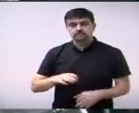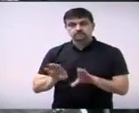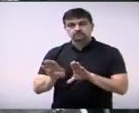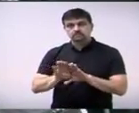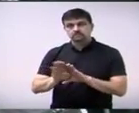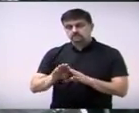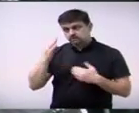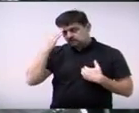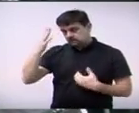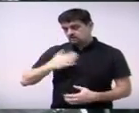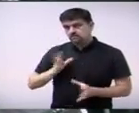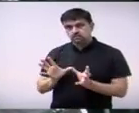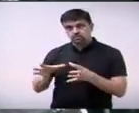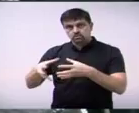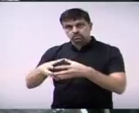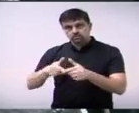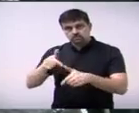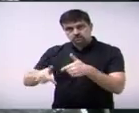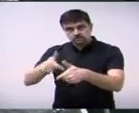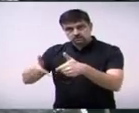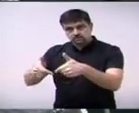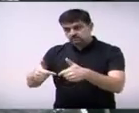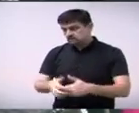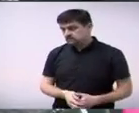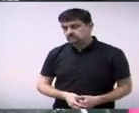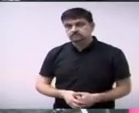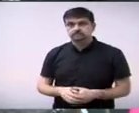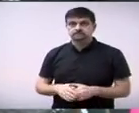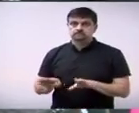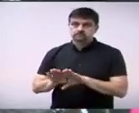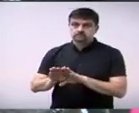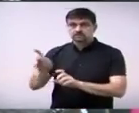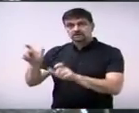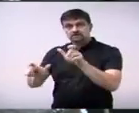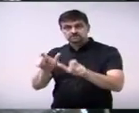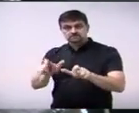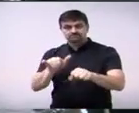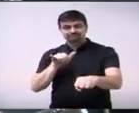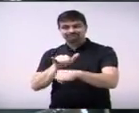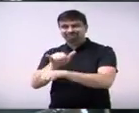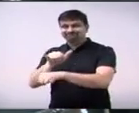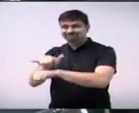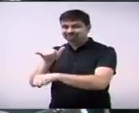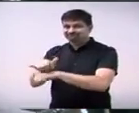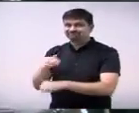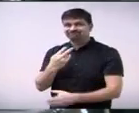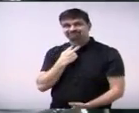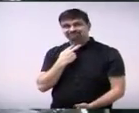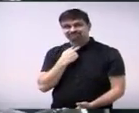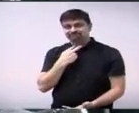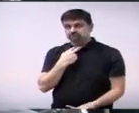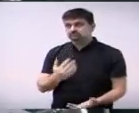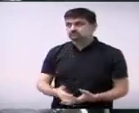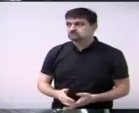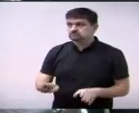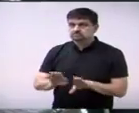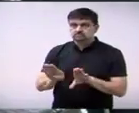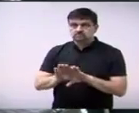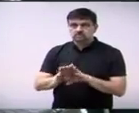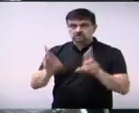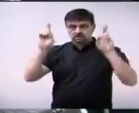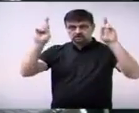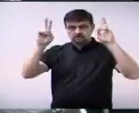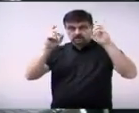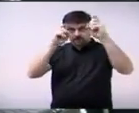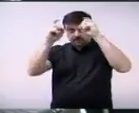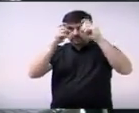agradecer a minha equipe de trabalho, que está presente, aqueles que não pôde vir também, e gostaria de desejar uma boa sessão